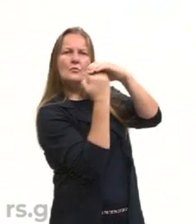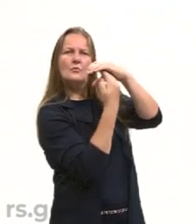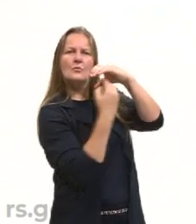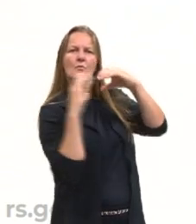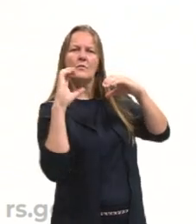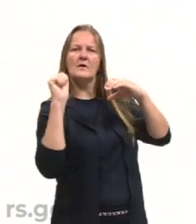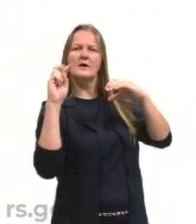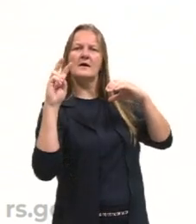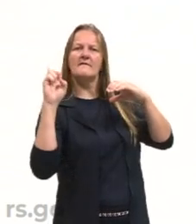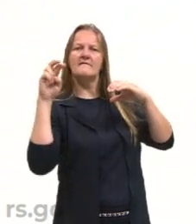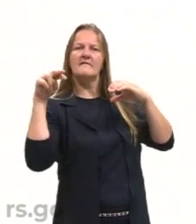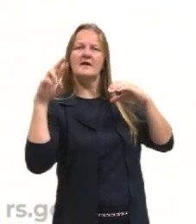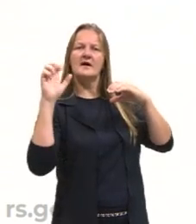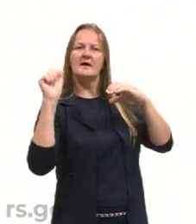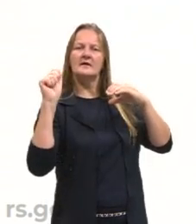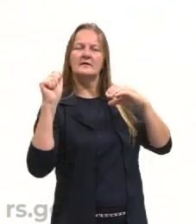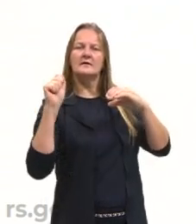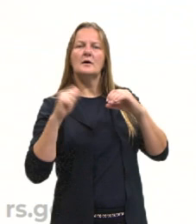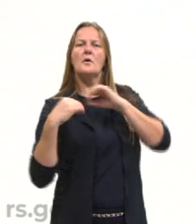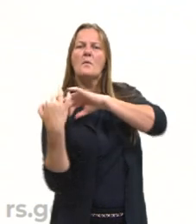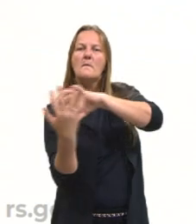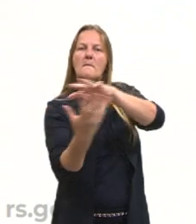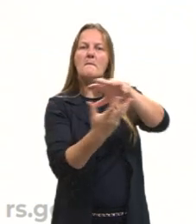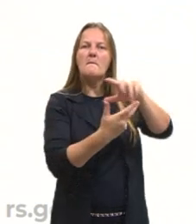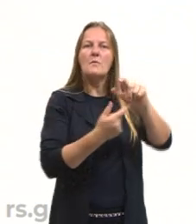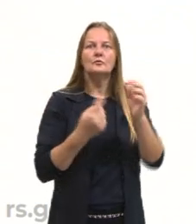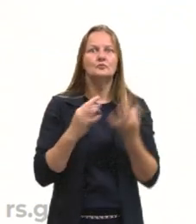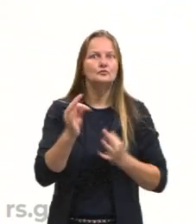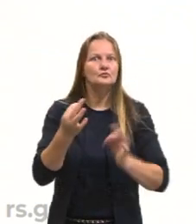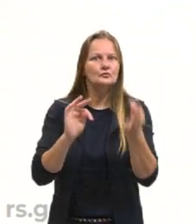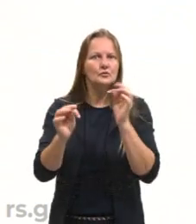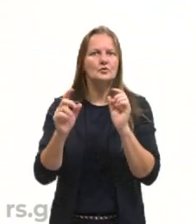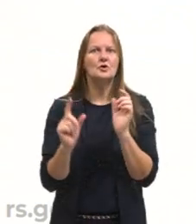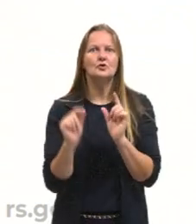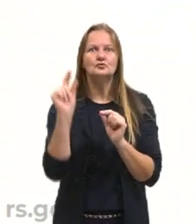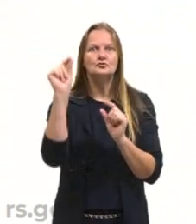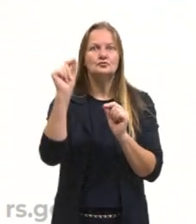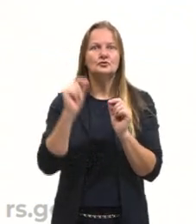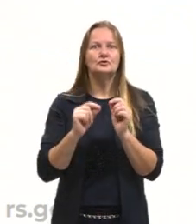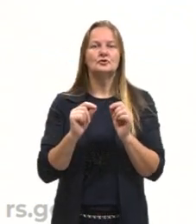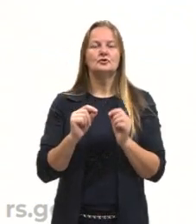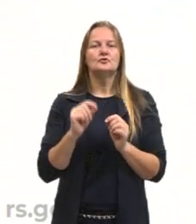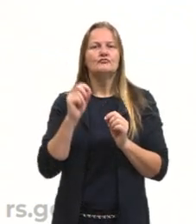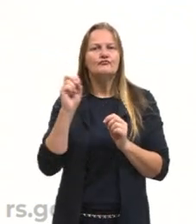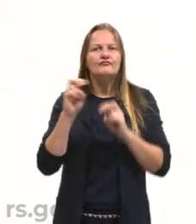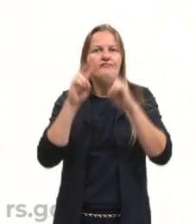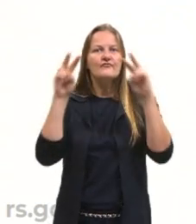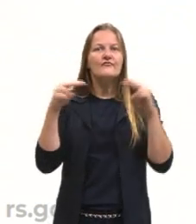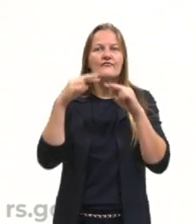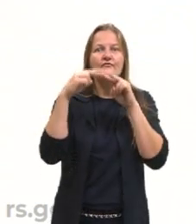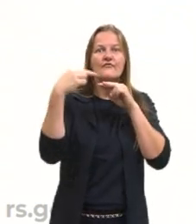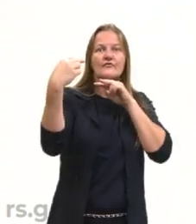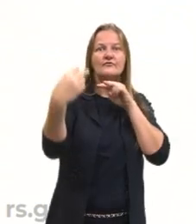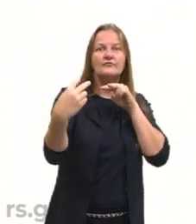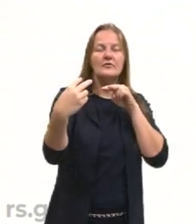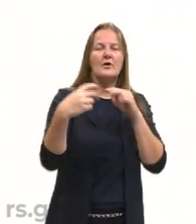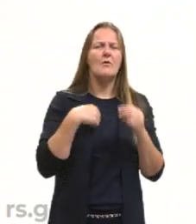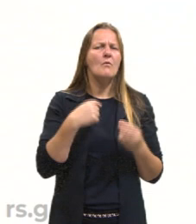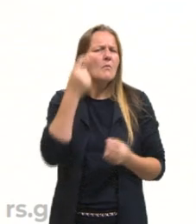digitalizado, globalizado, tecnológico, marcado pela ausência reflexiva da realidade?